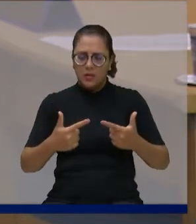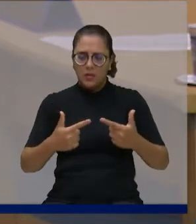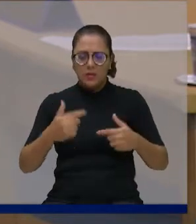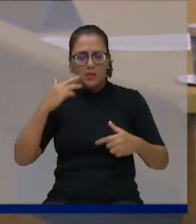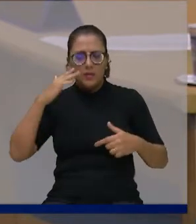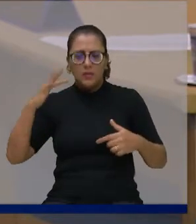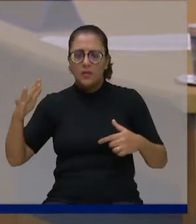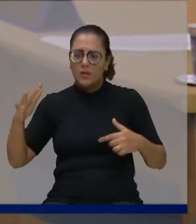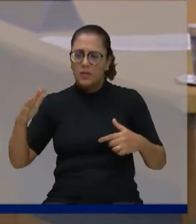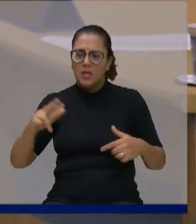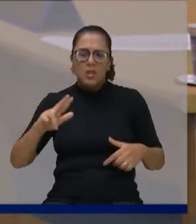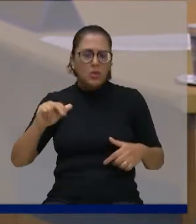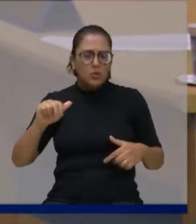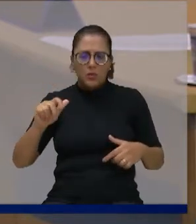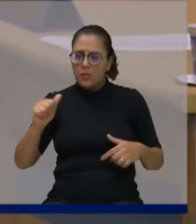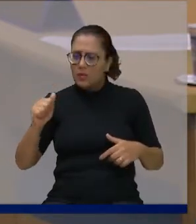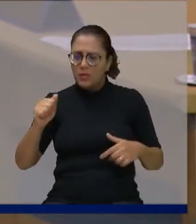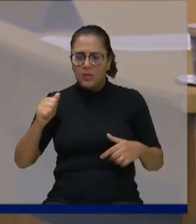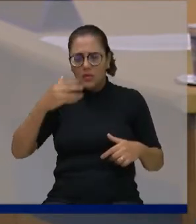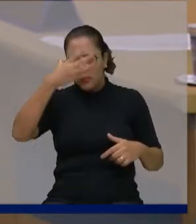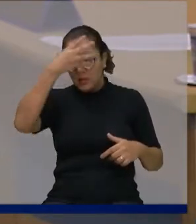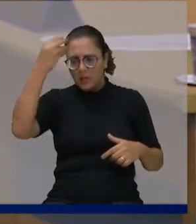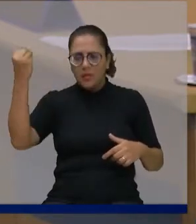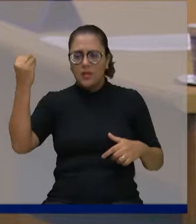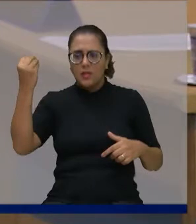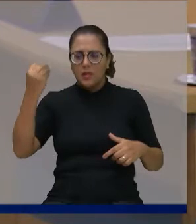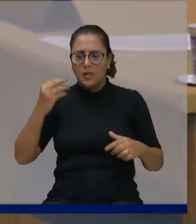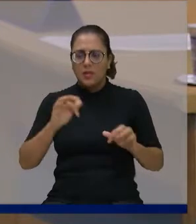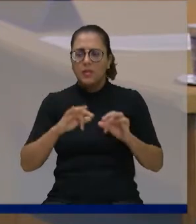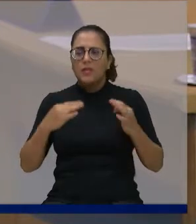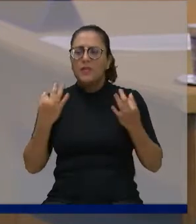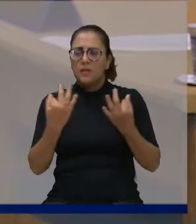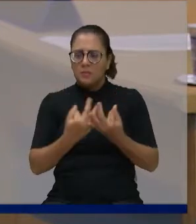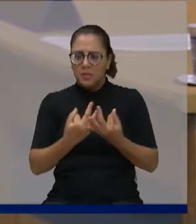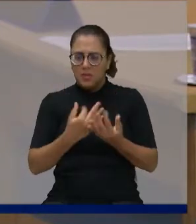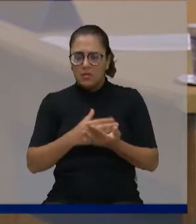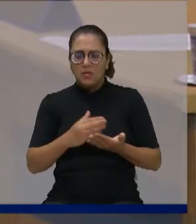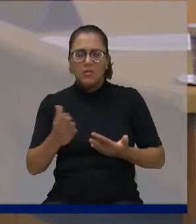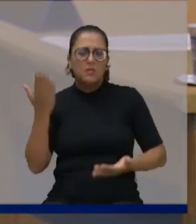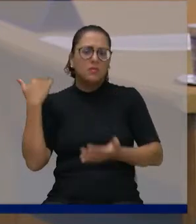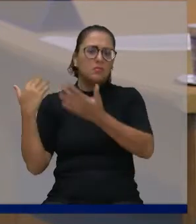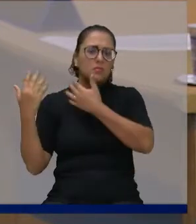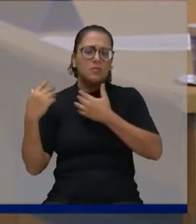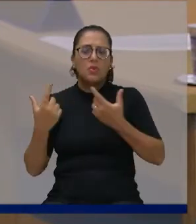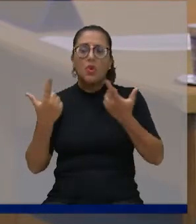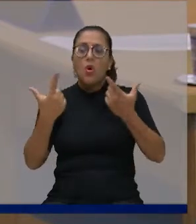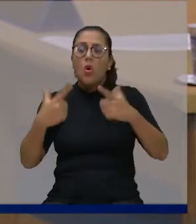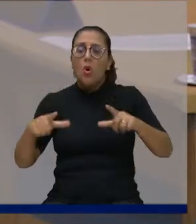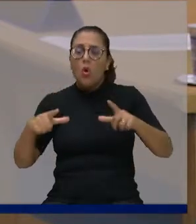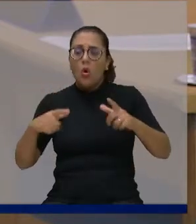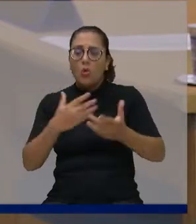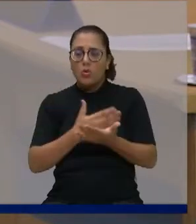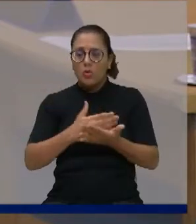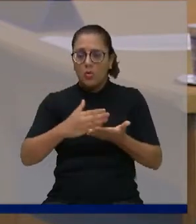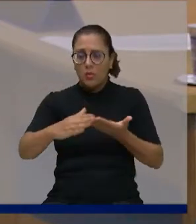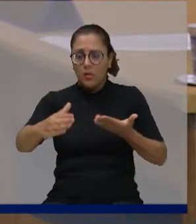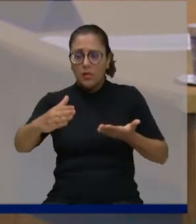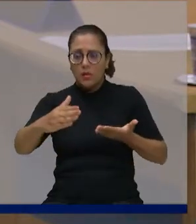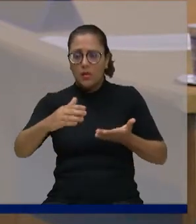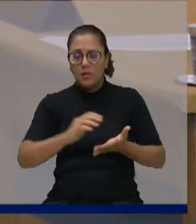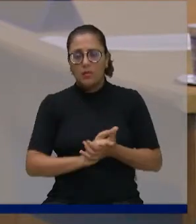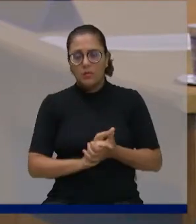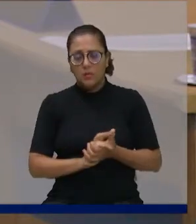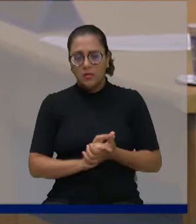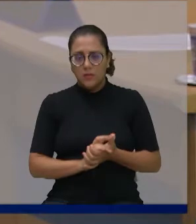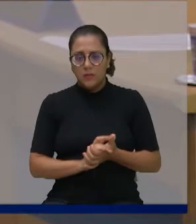da sua família e de onde viemos. Senhor presidente, passo aqui à família